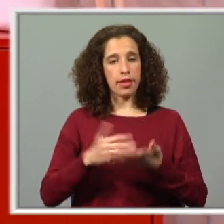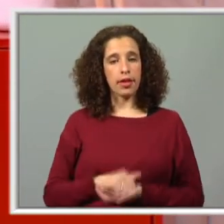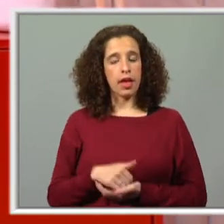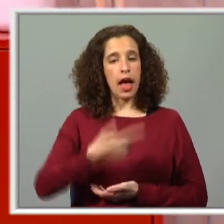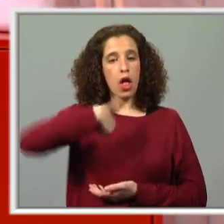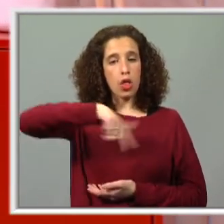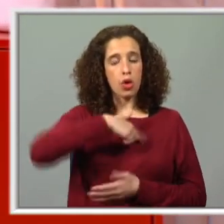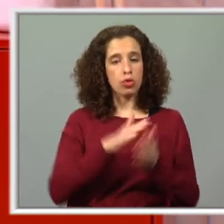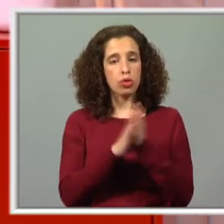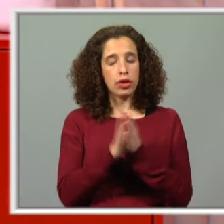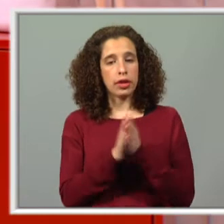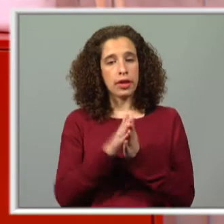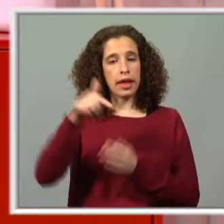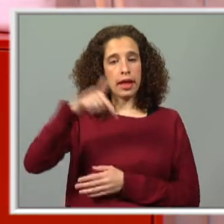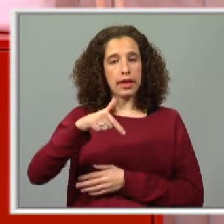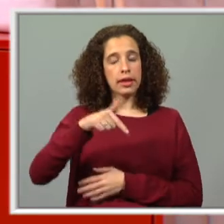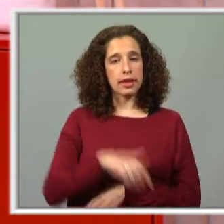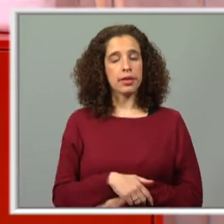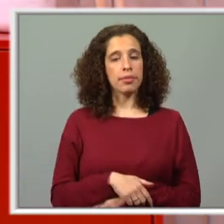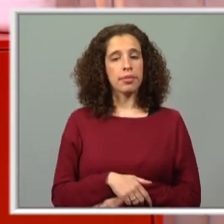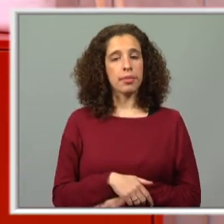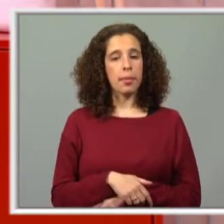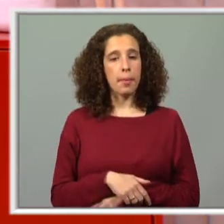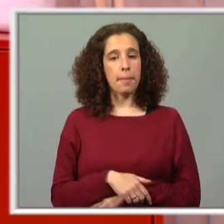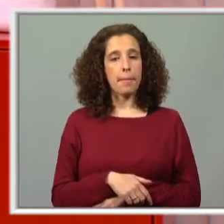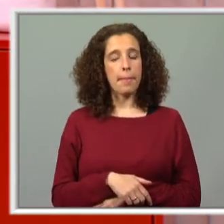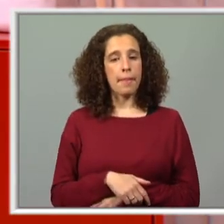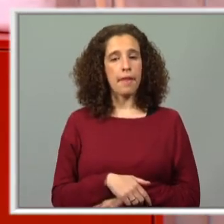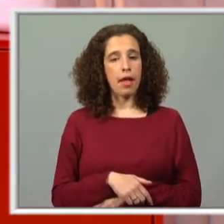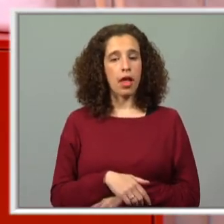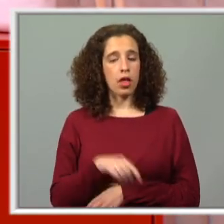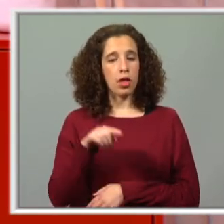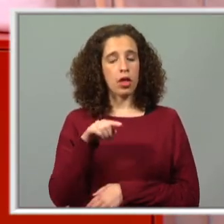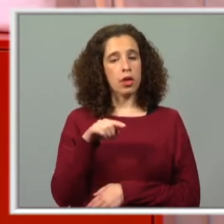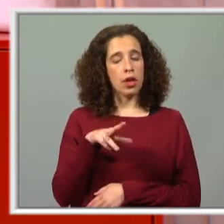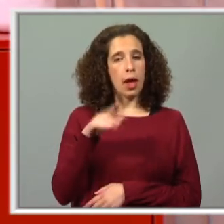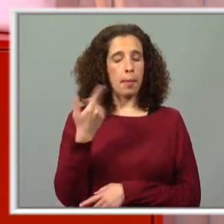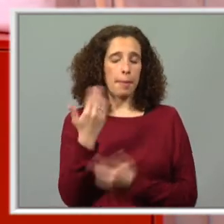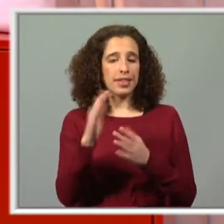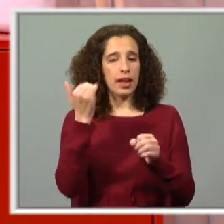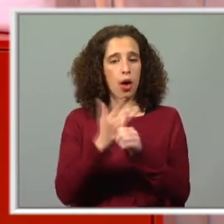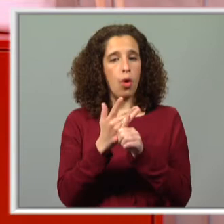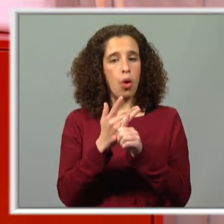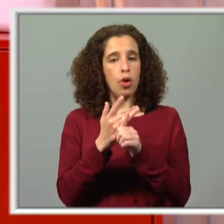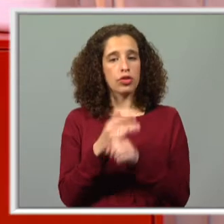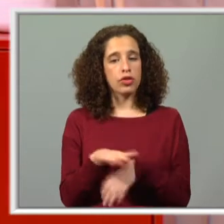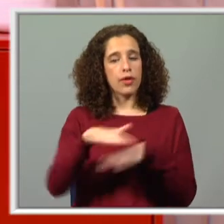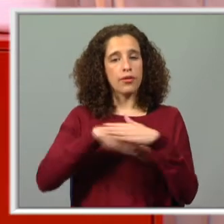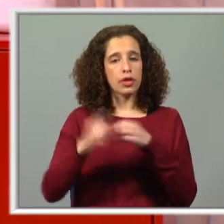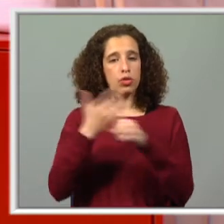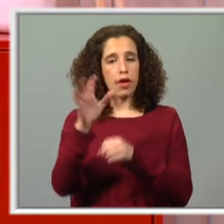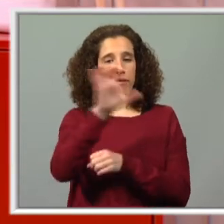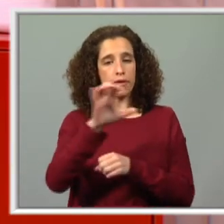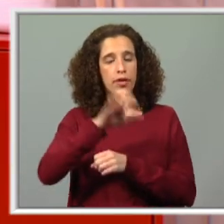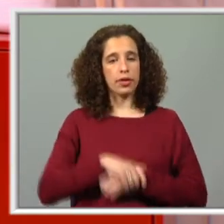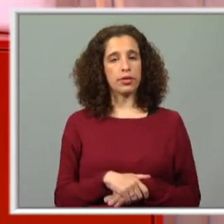nós utilizamos normalmente aqui no Ocidente, mas existem outros calendários que são regidos de uma outra forma, está bem?